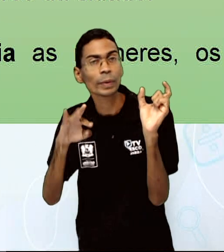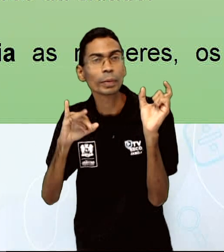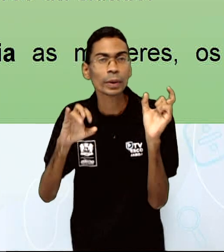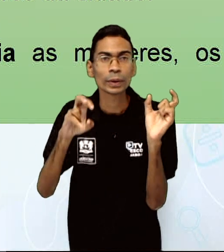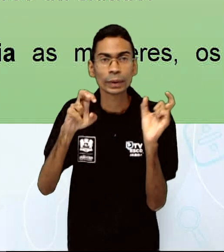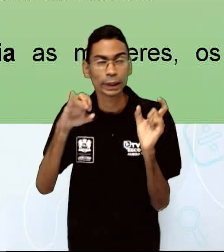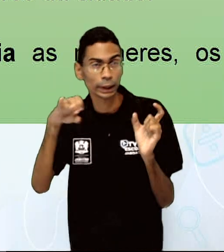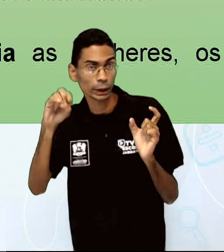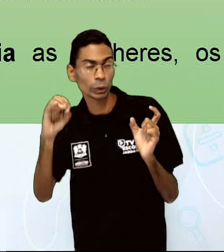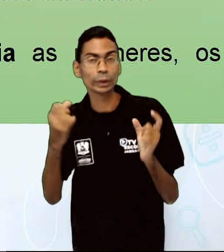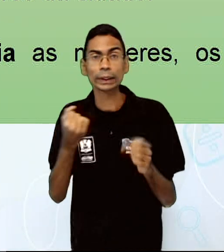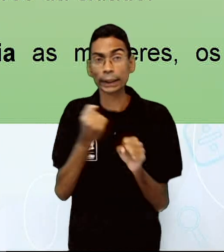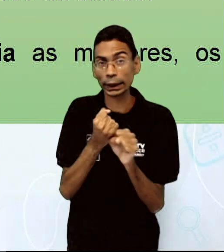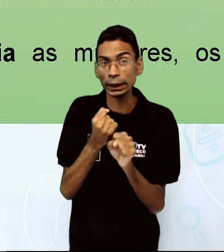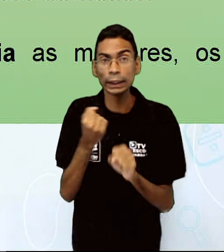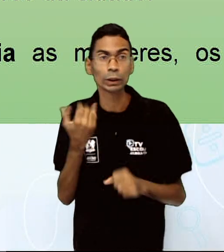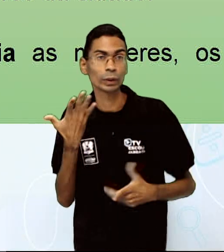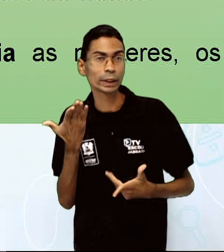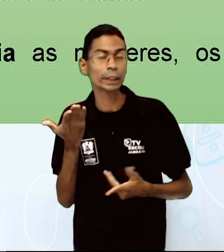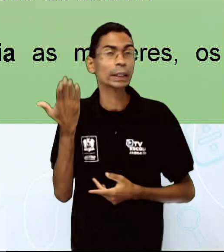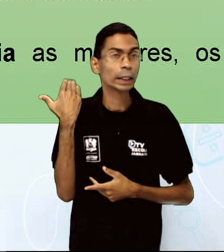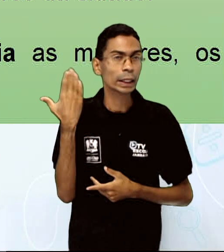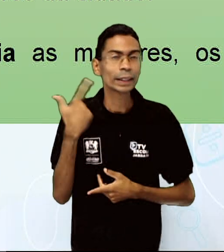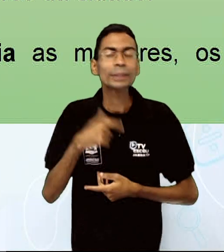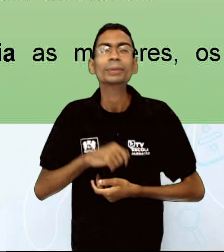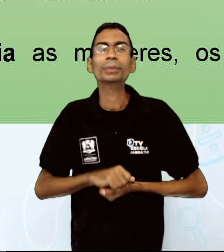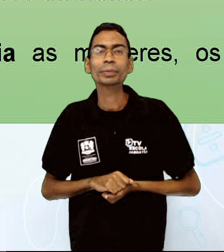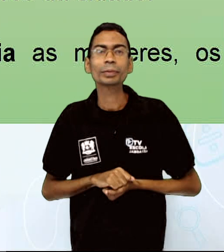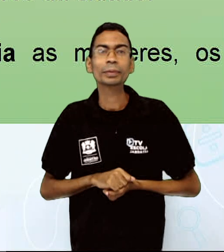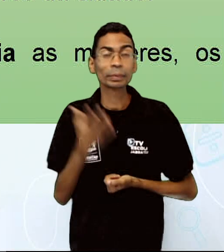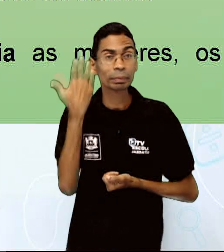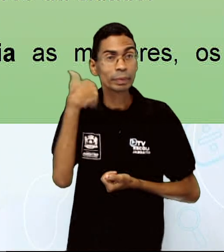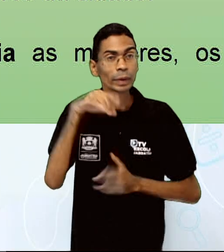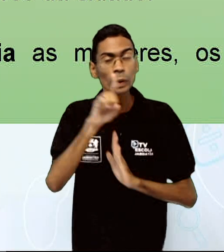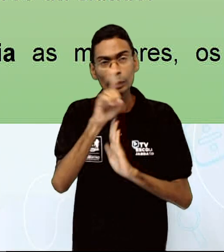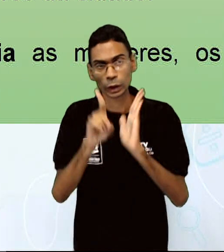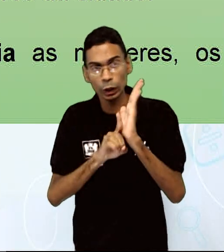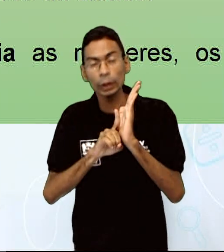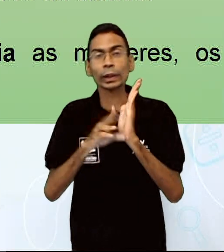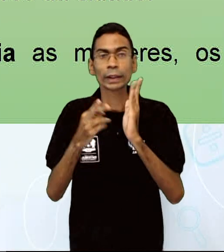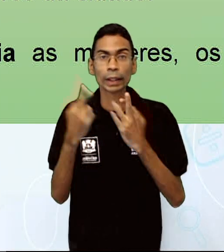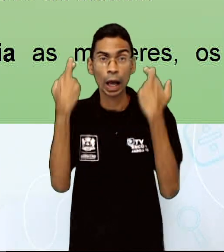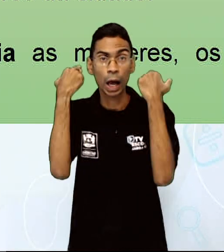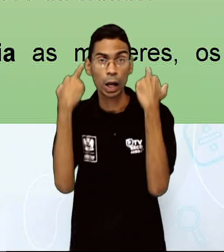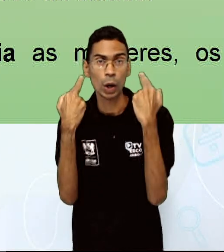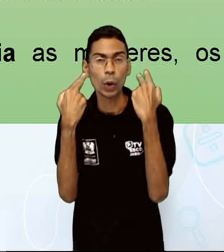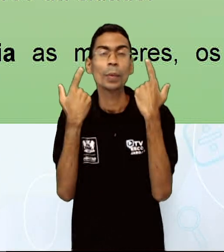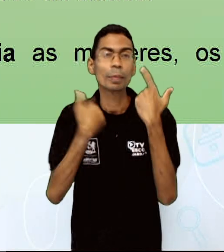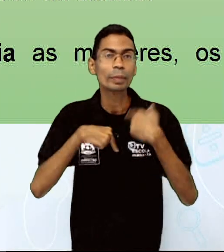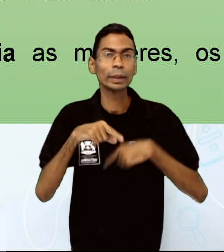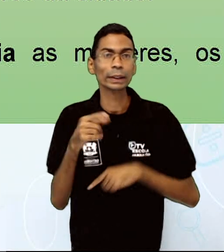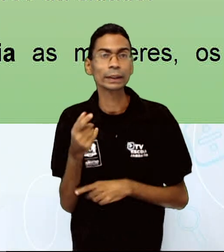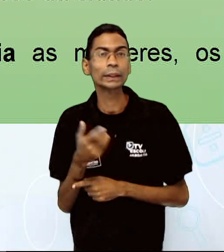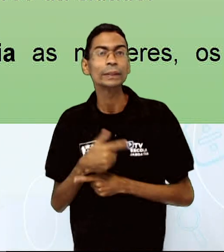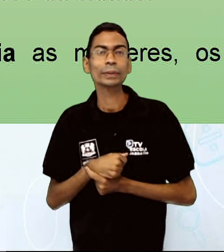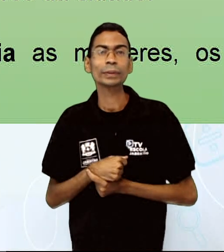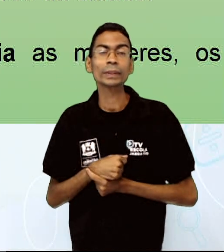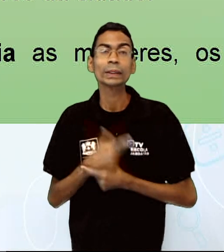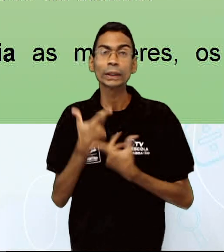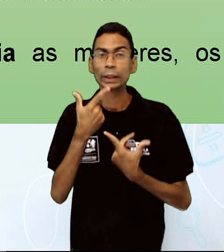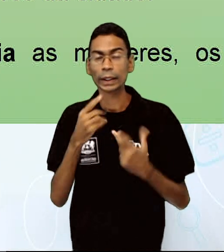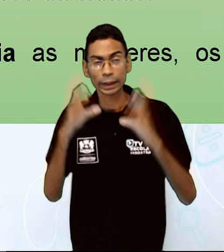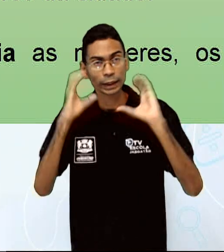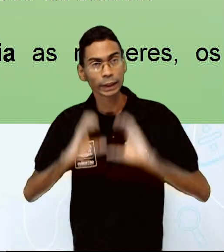pessoa e os direitos delas. Na Roma Antiga, a cidadania era atribuída somente aos homens